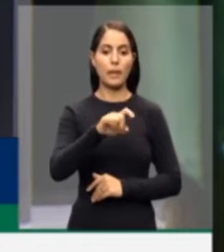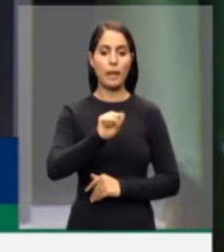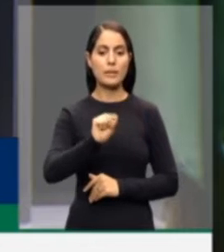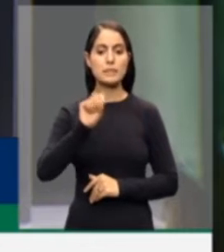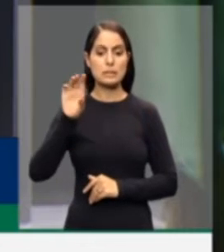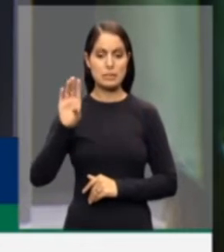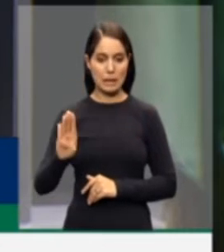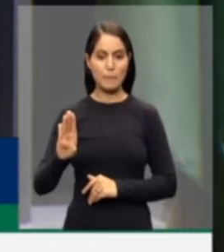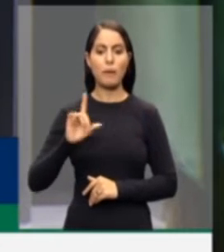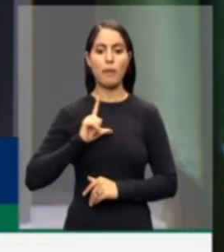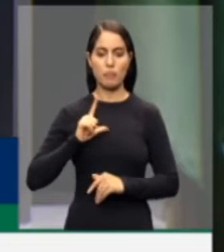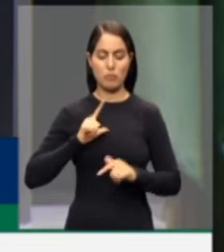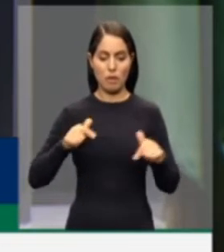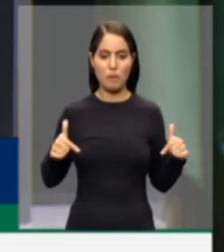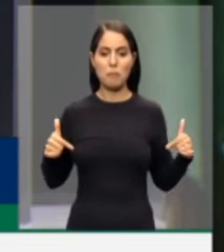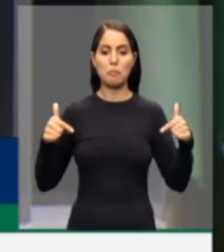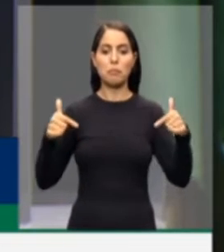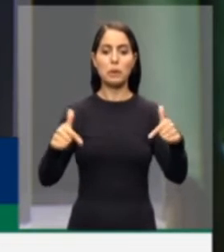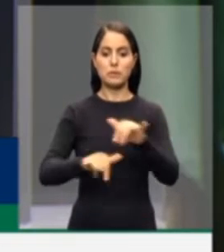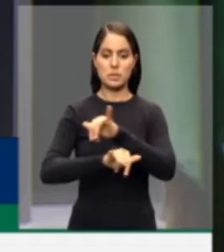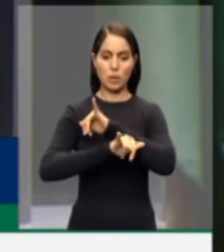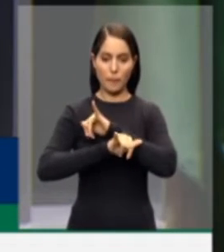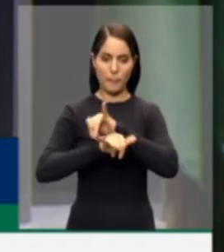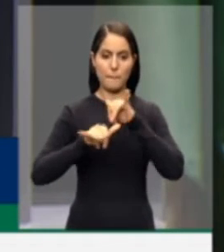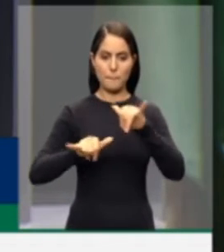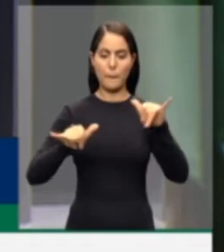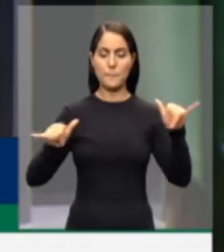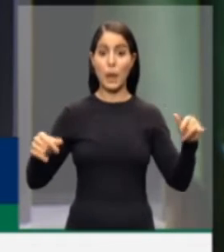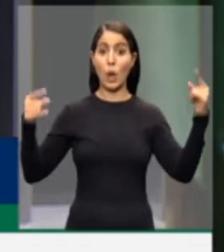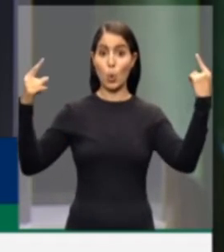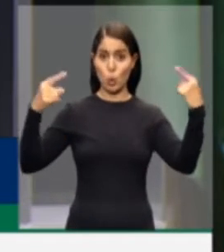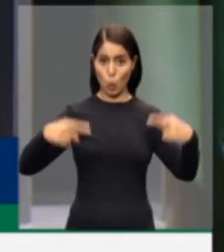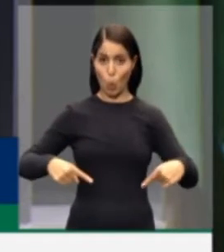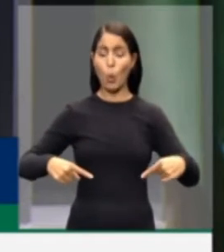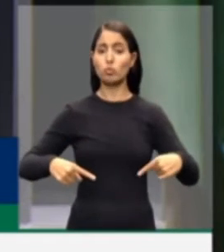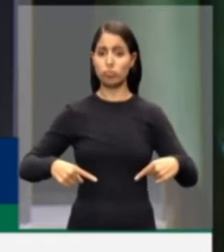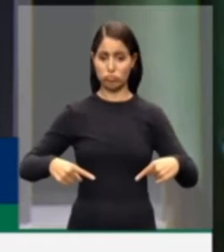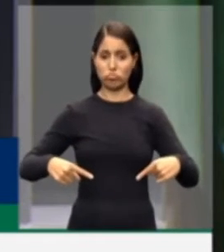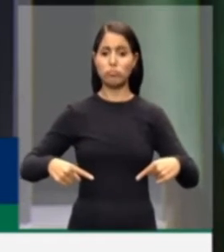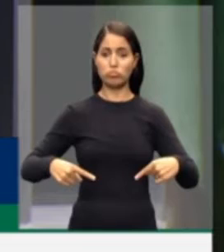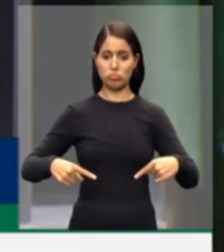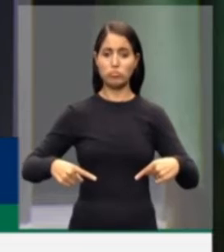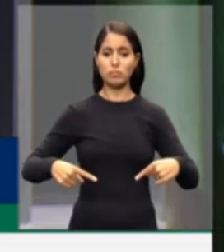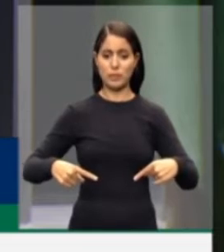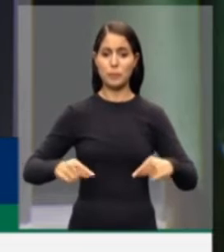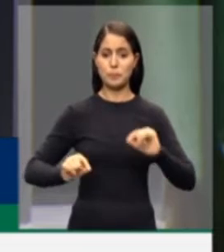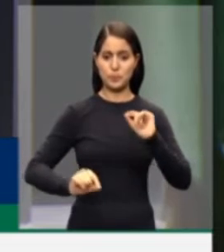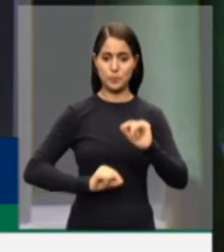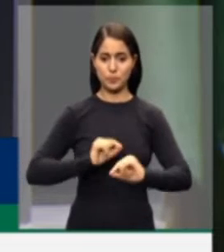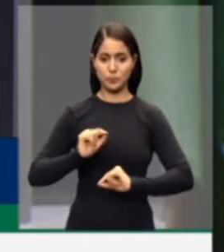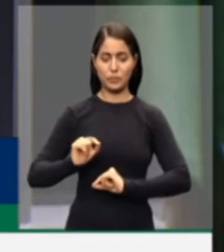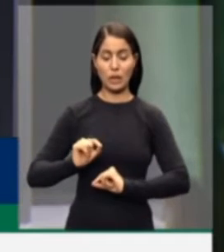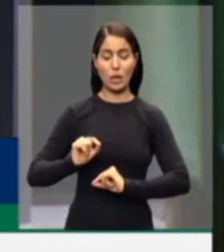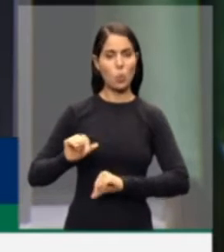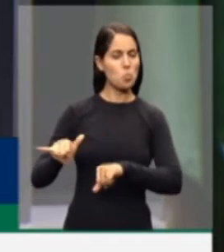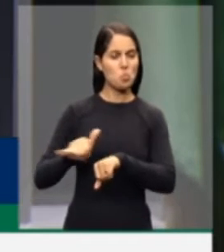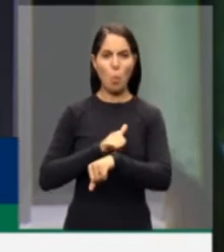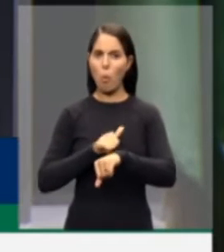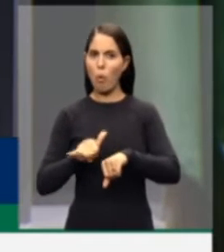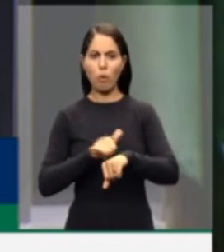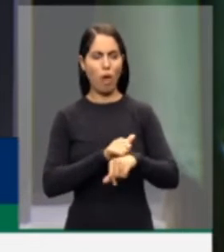manifestou publicamente, contrário a qualquer medida que não confirmasse